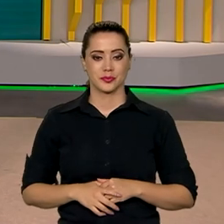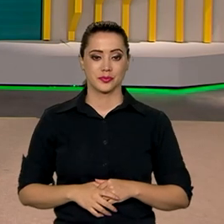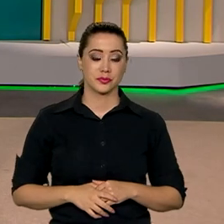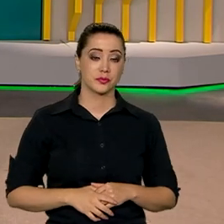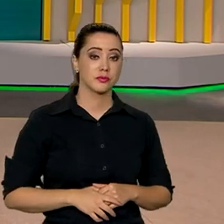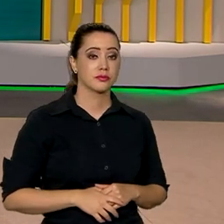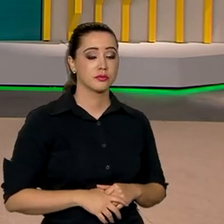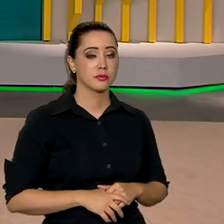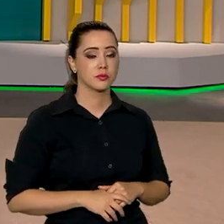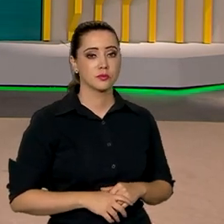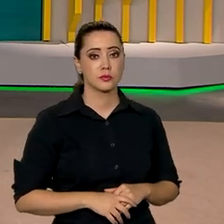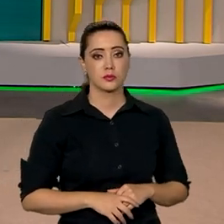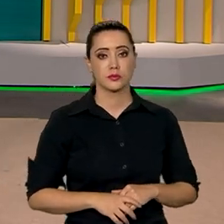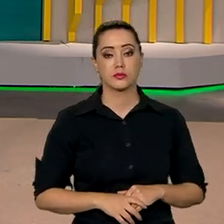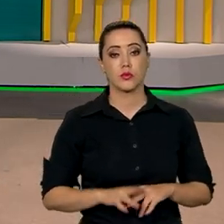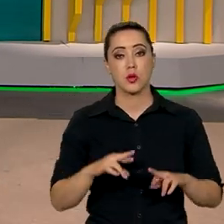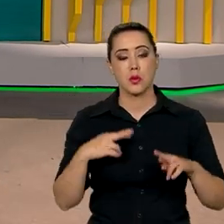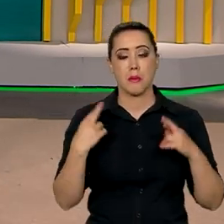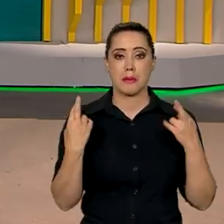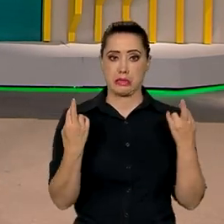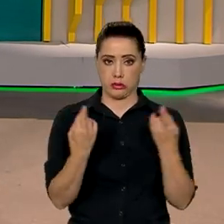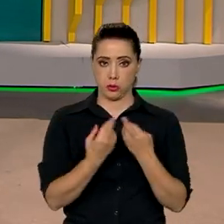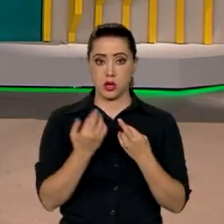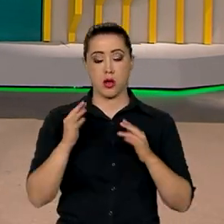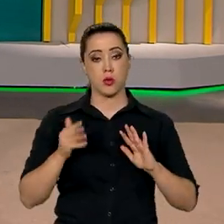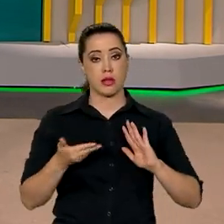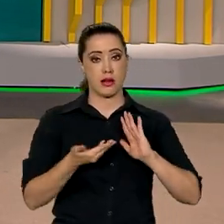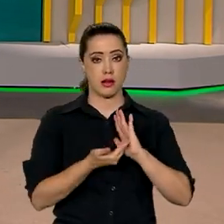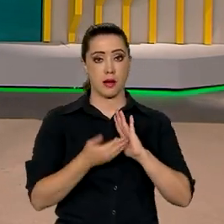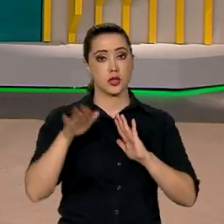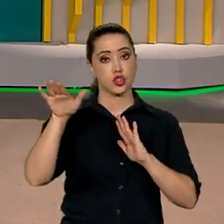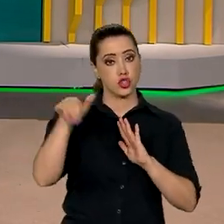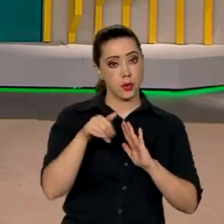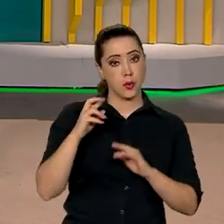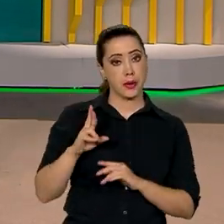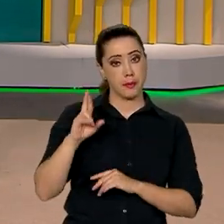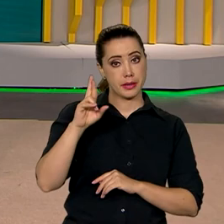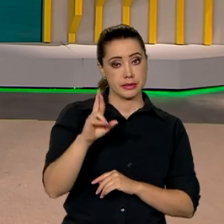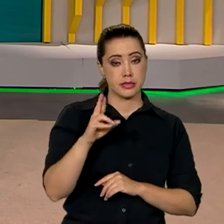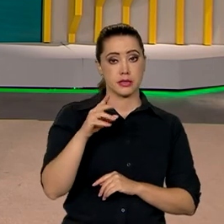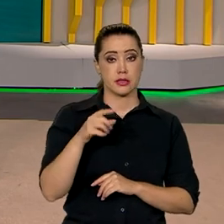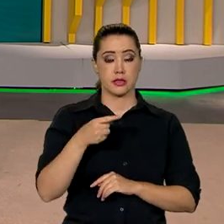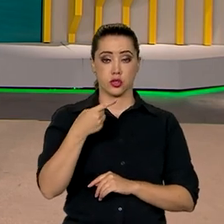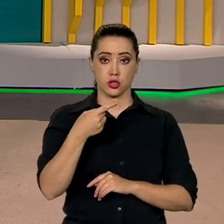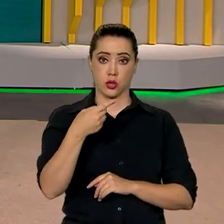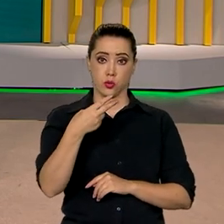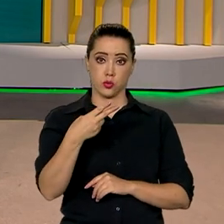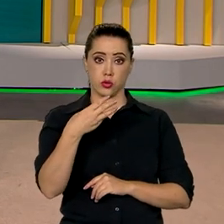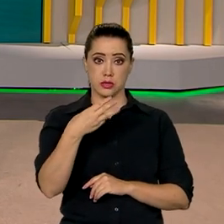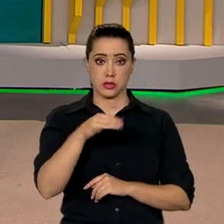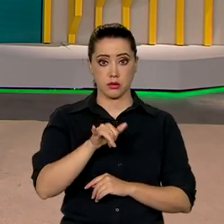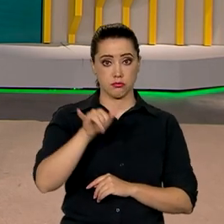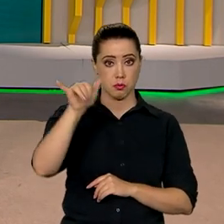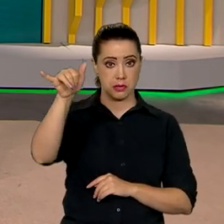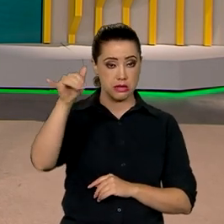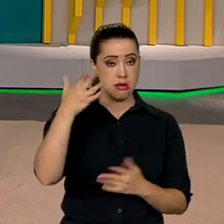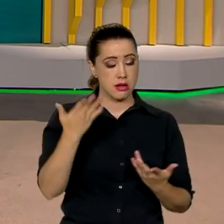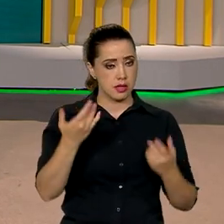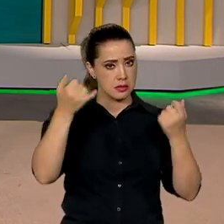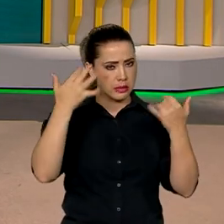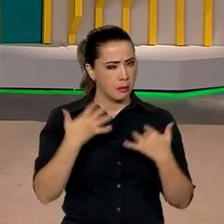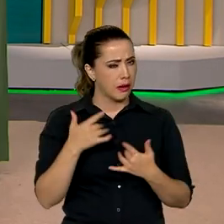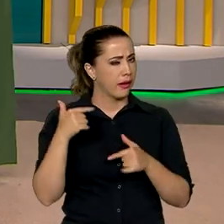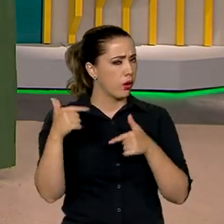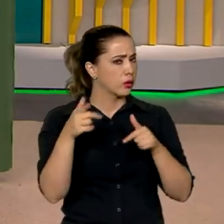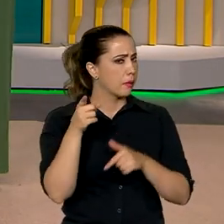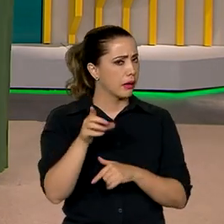Uma audiência na Câmara dos Deputados convocou representantes da 123 Milhas para esclarecer declarações da empresa